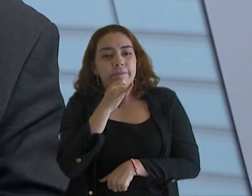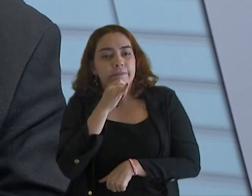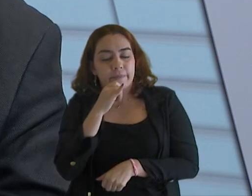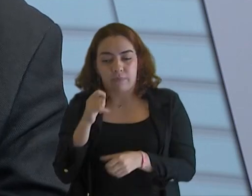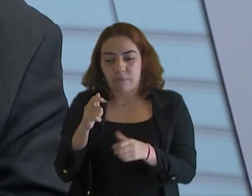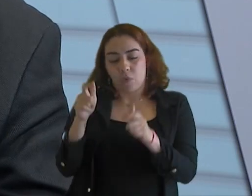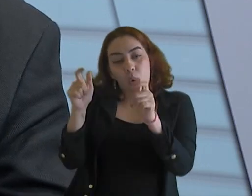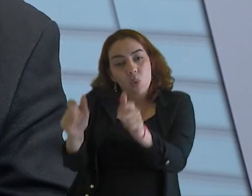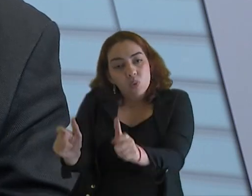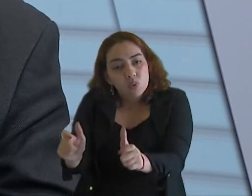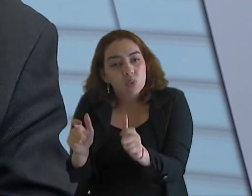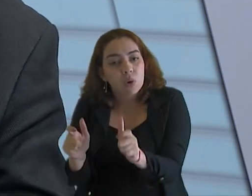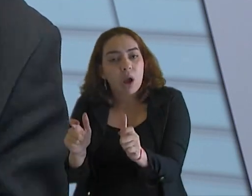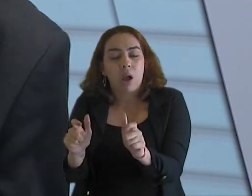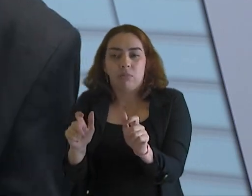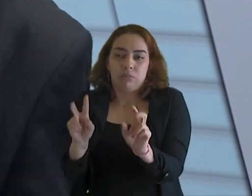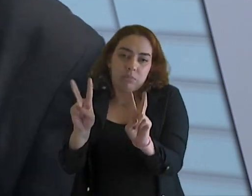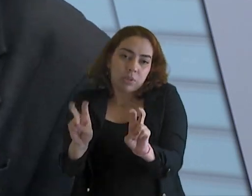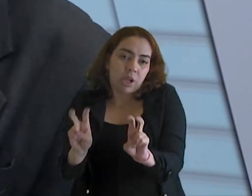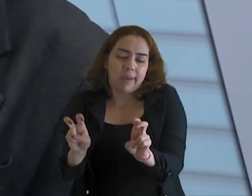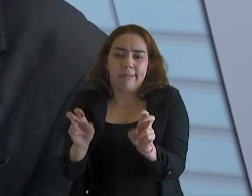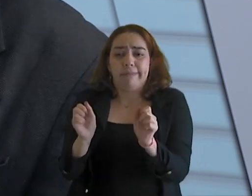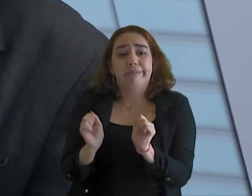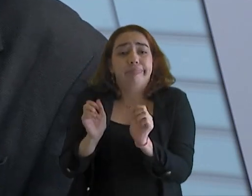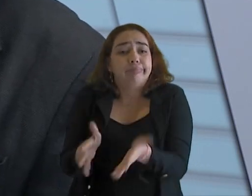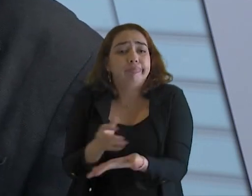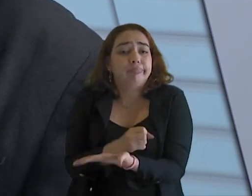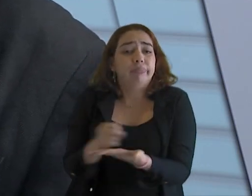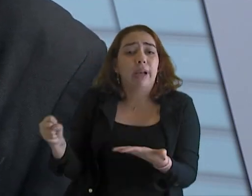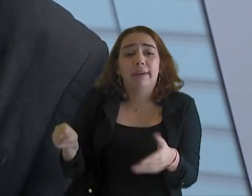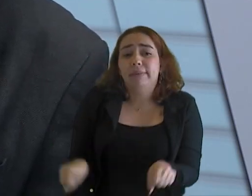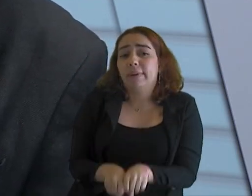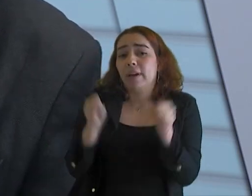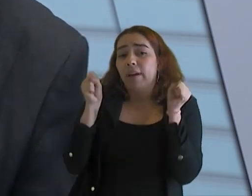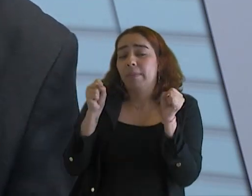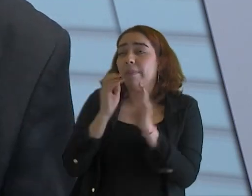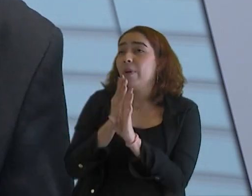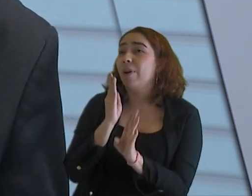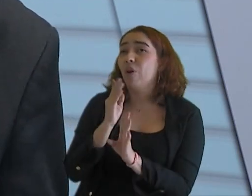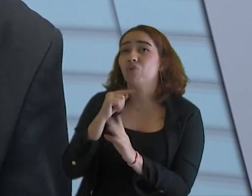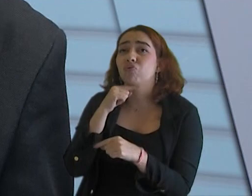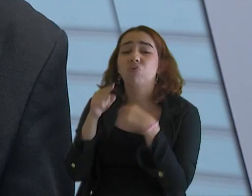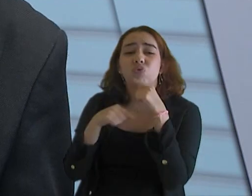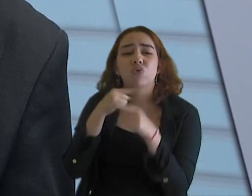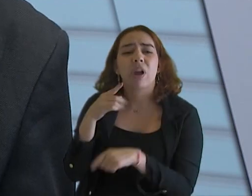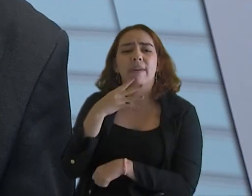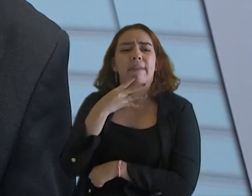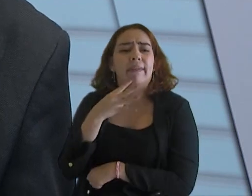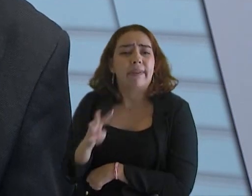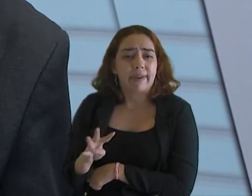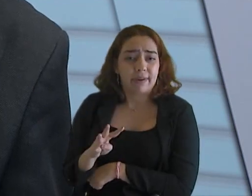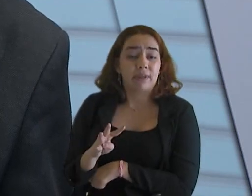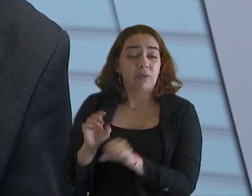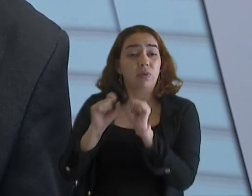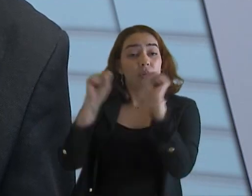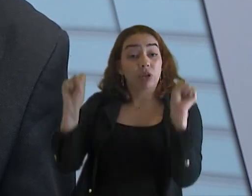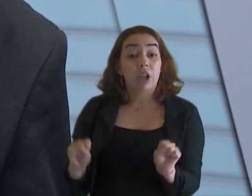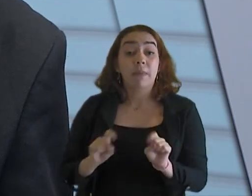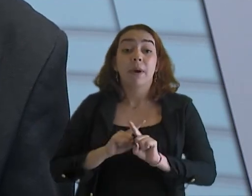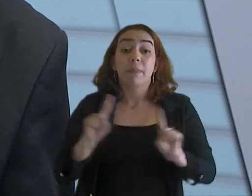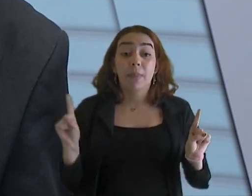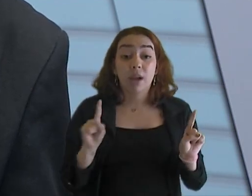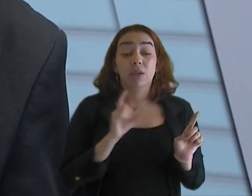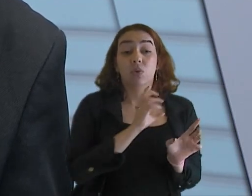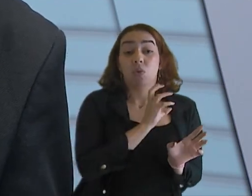que geram desperdício de recurso público. E o tribunal, como eu disse aqui no início, ele tem o papel de fiscalizar,